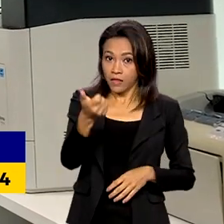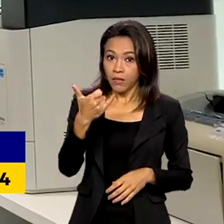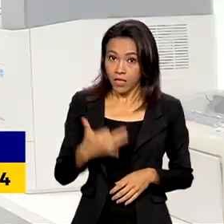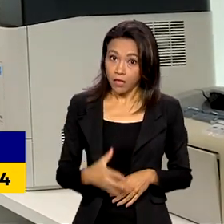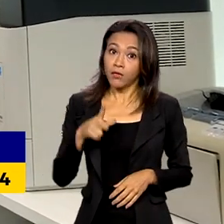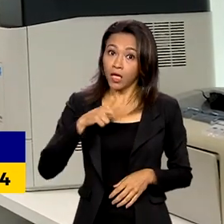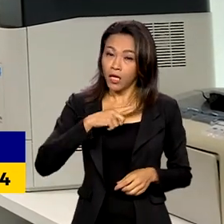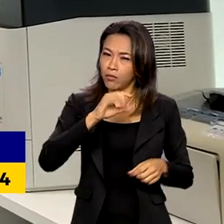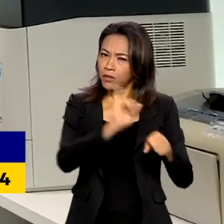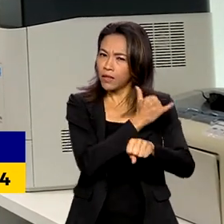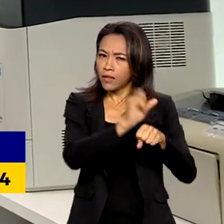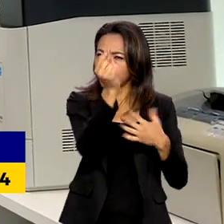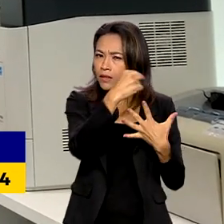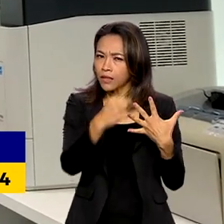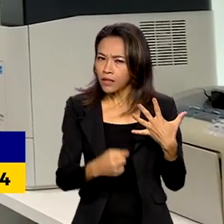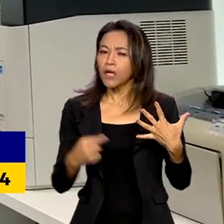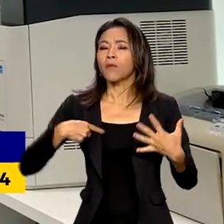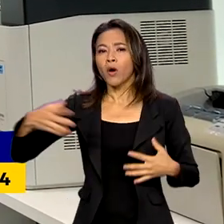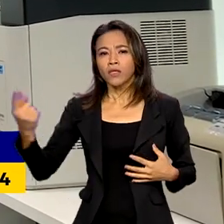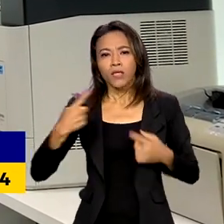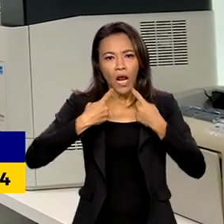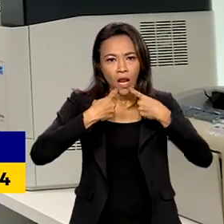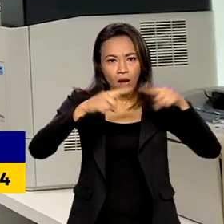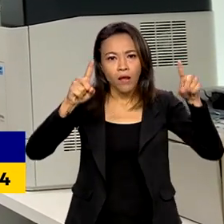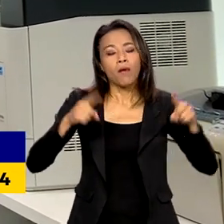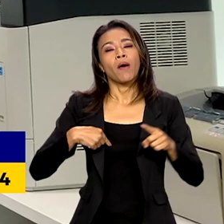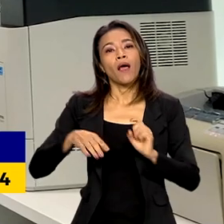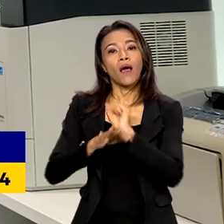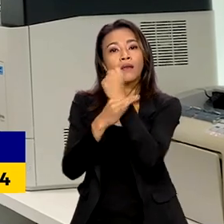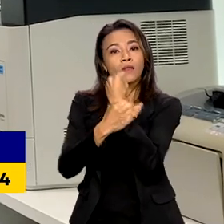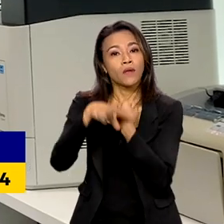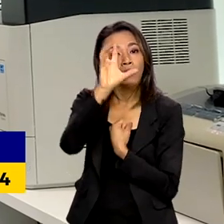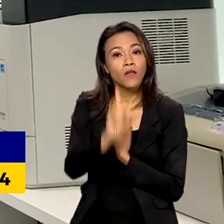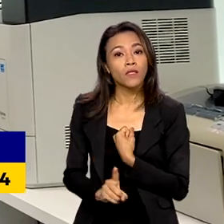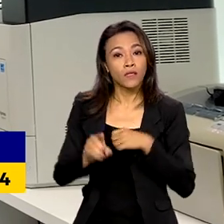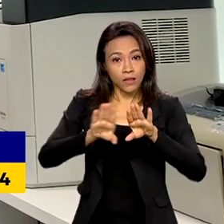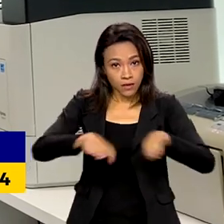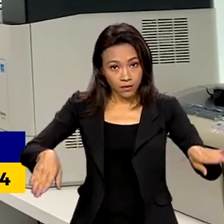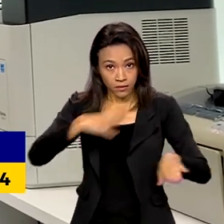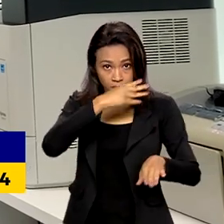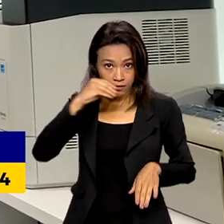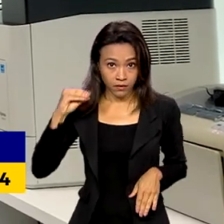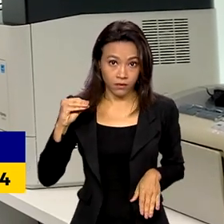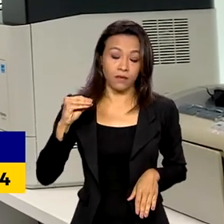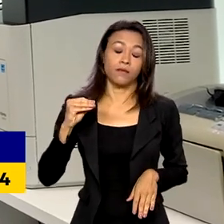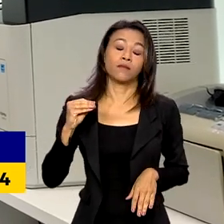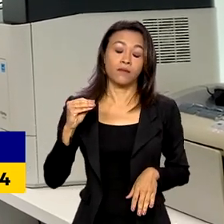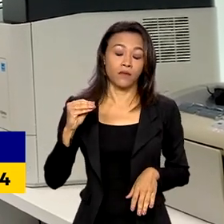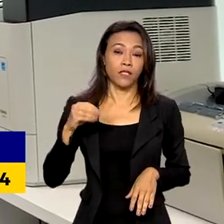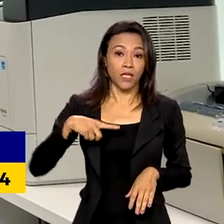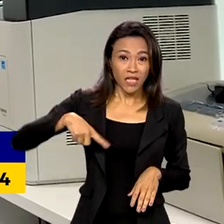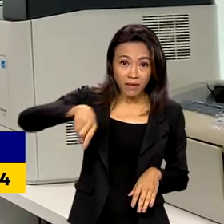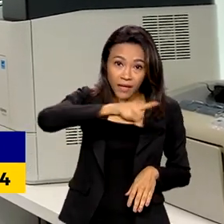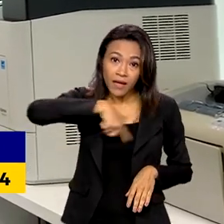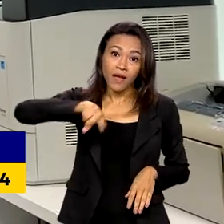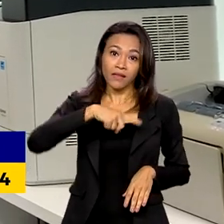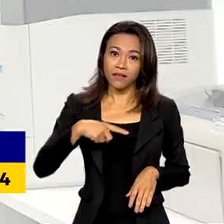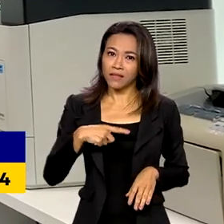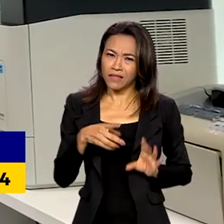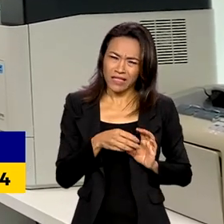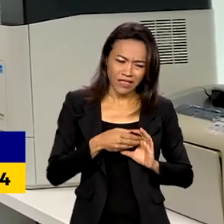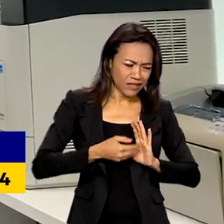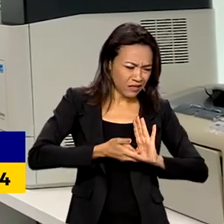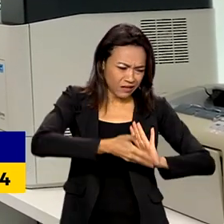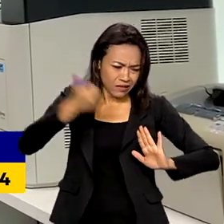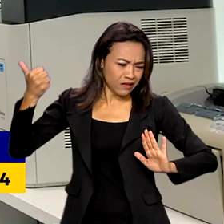acionados para garantir o direito de crianças e adolescentes e libertá-las de qualquer tipo